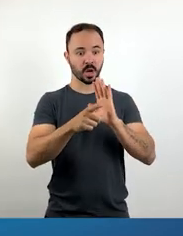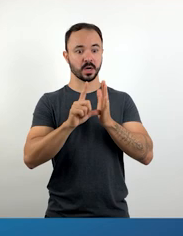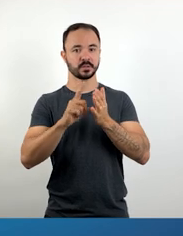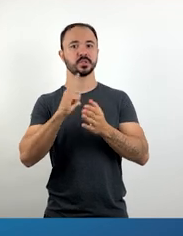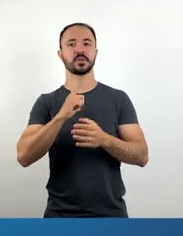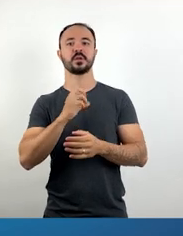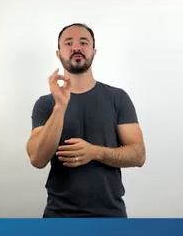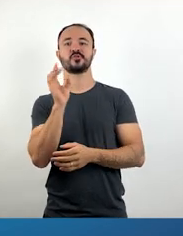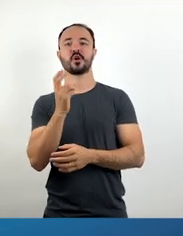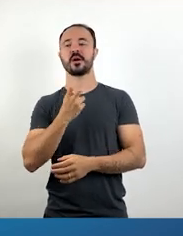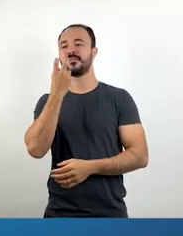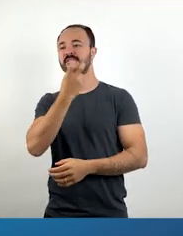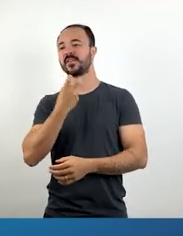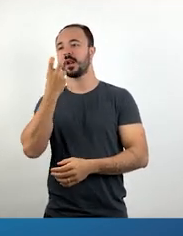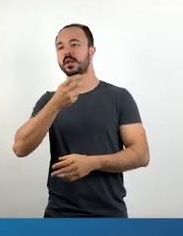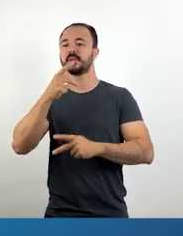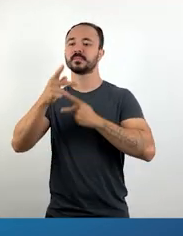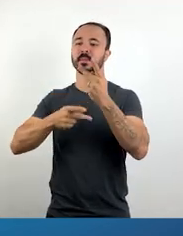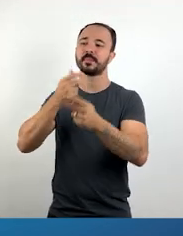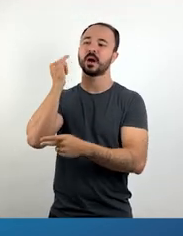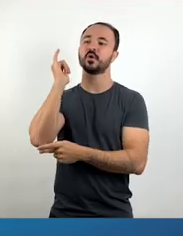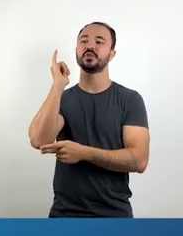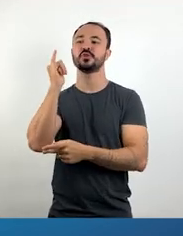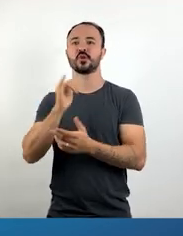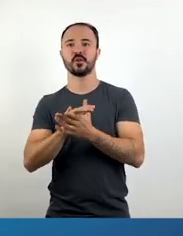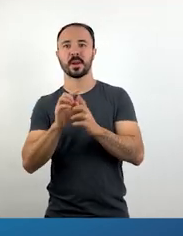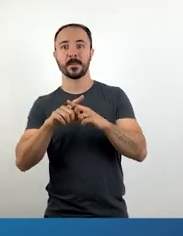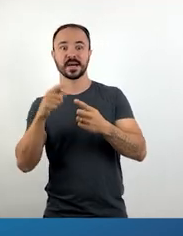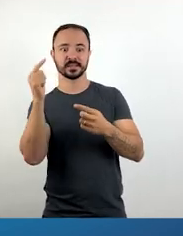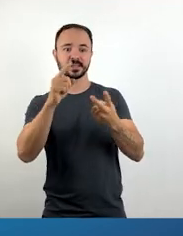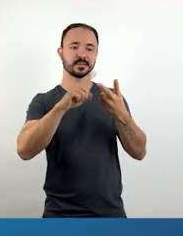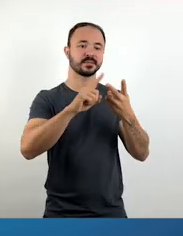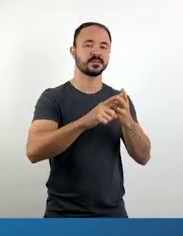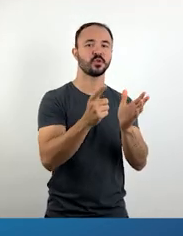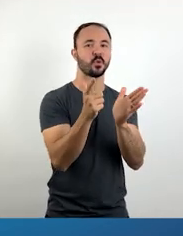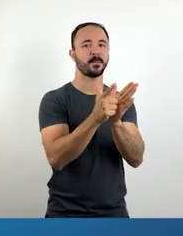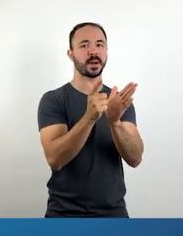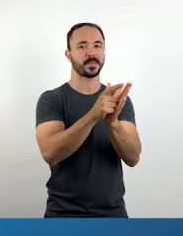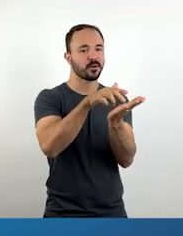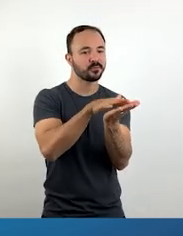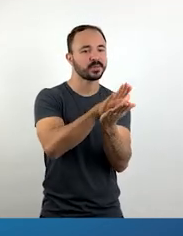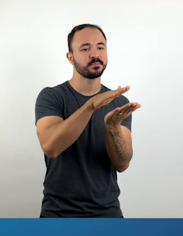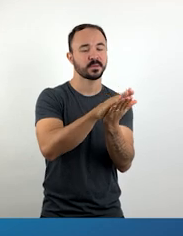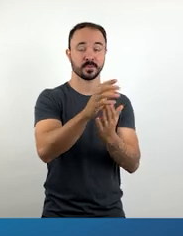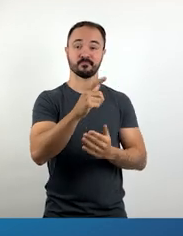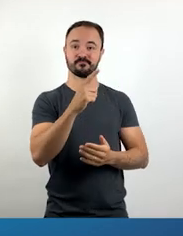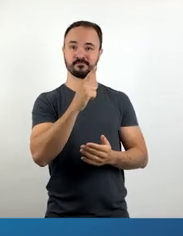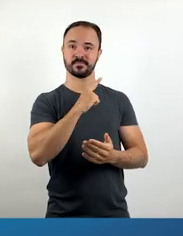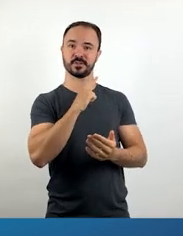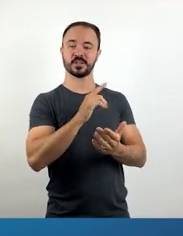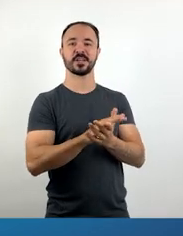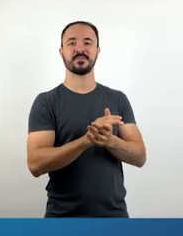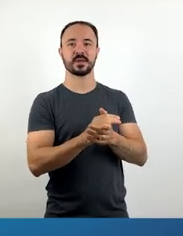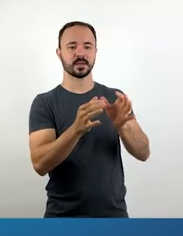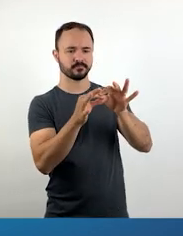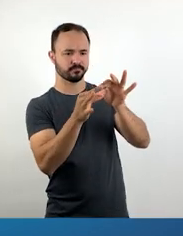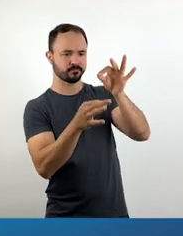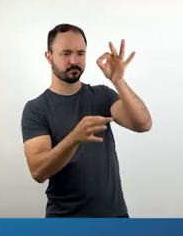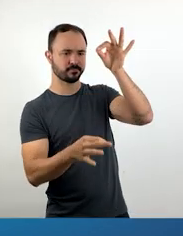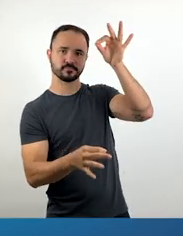passaram a ser gravadas em folhetos e tomaram as ruas, penduradas em cordas, os cordéis,